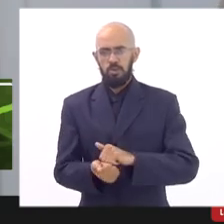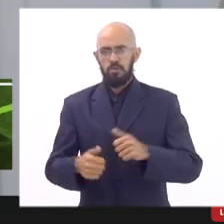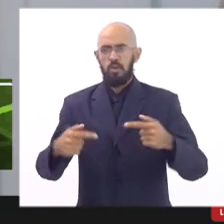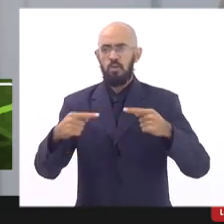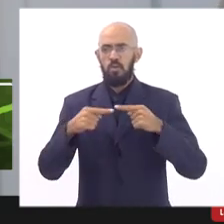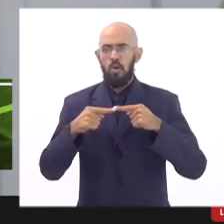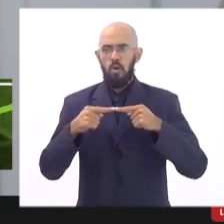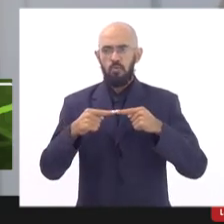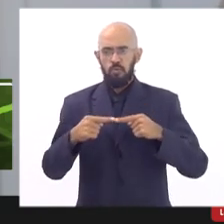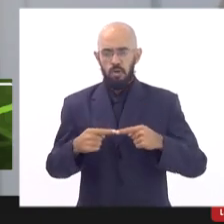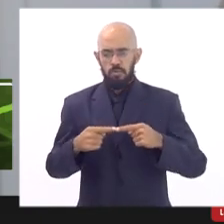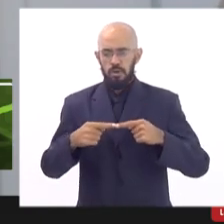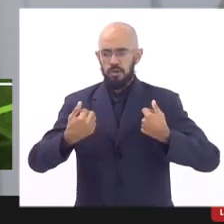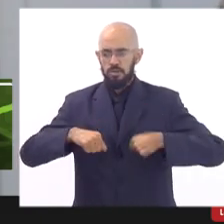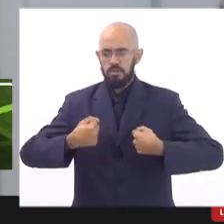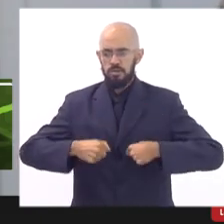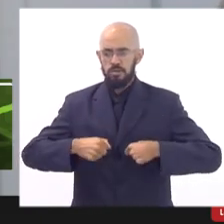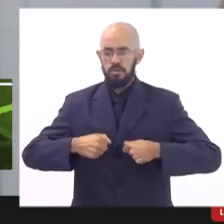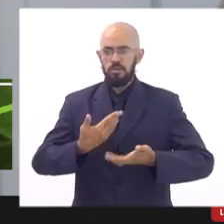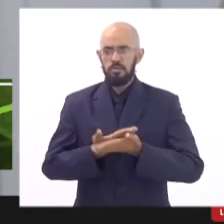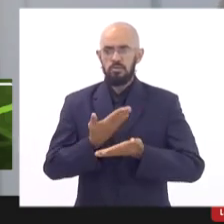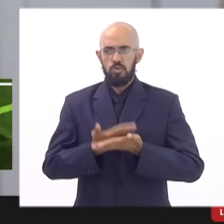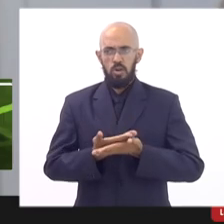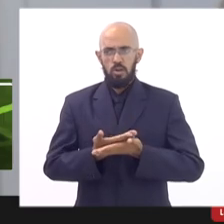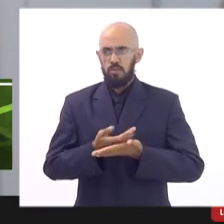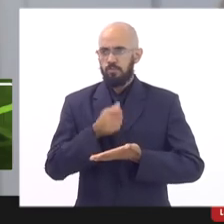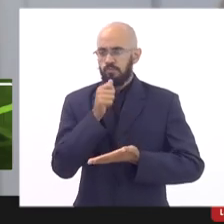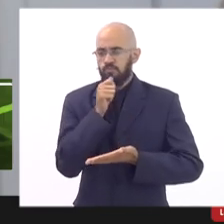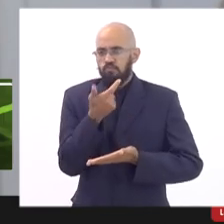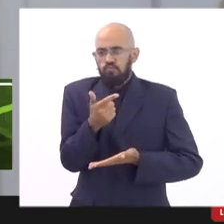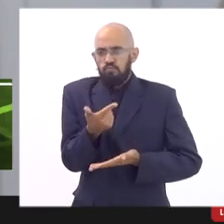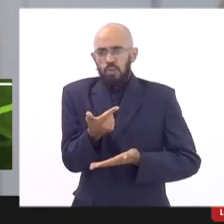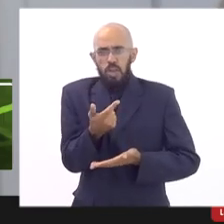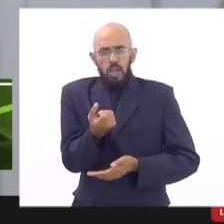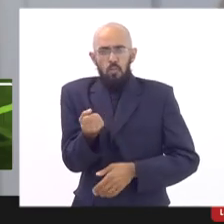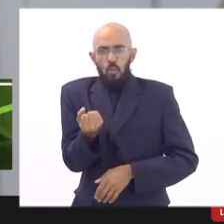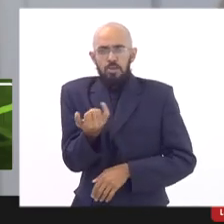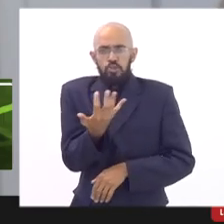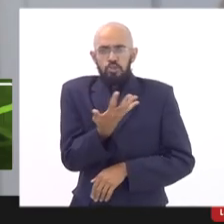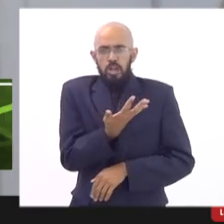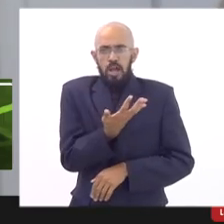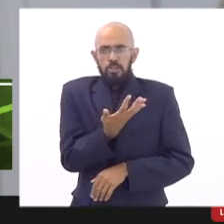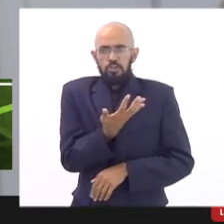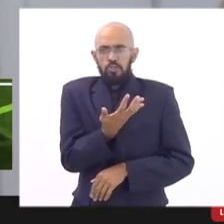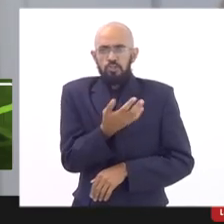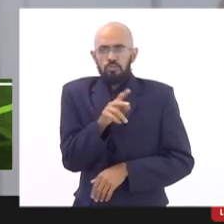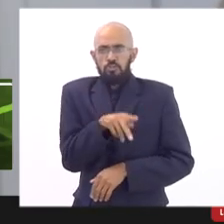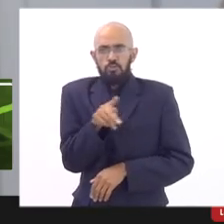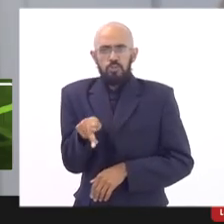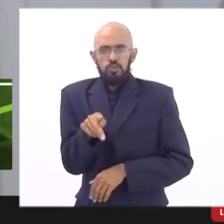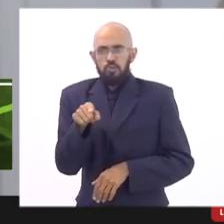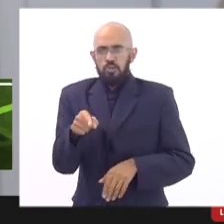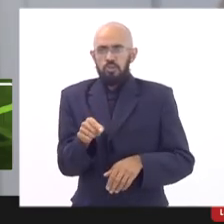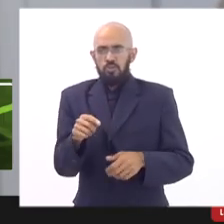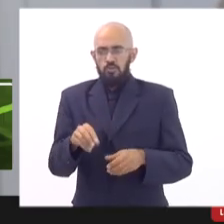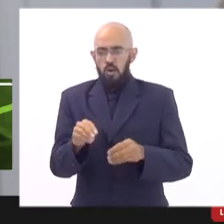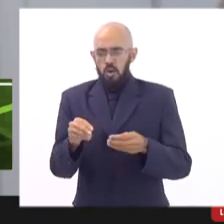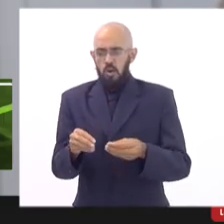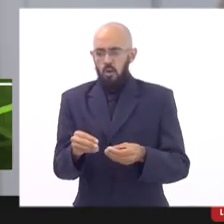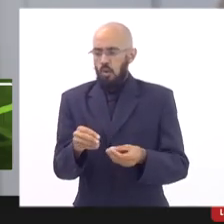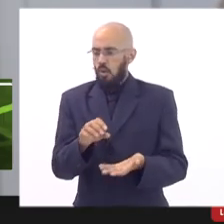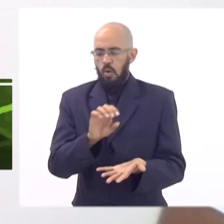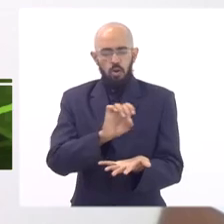necessidade da escola eu não tenho um número agora o quantitativo dos professores que já foram alocados nas